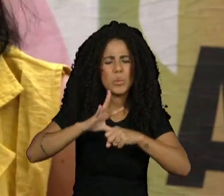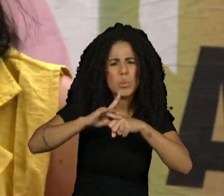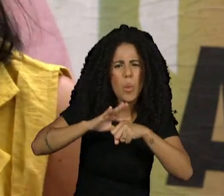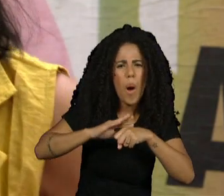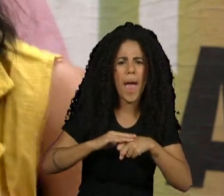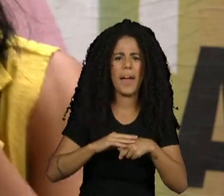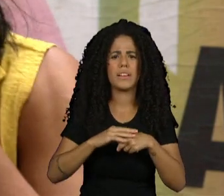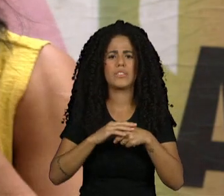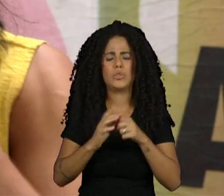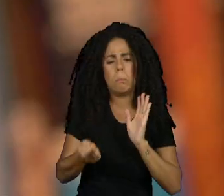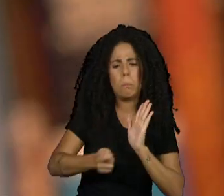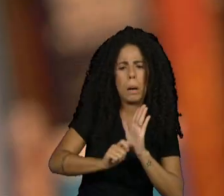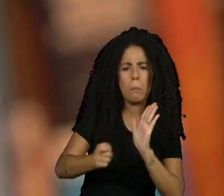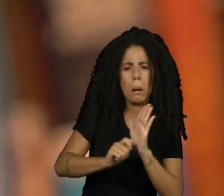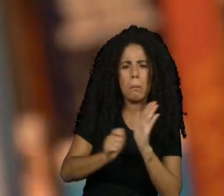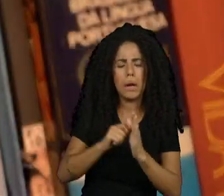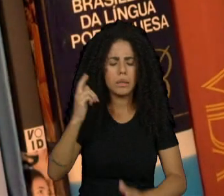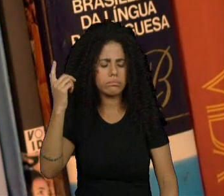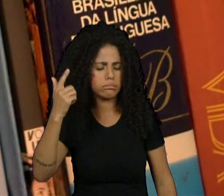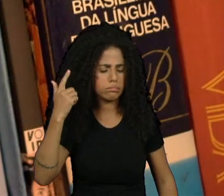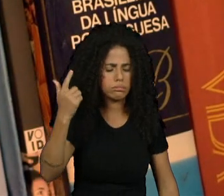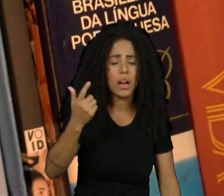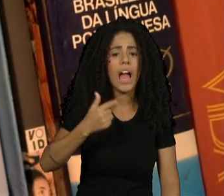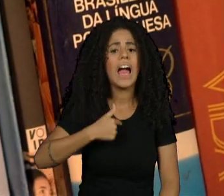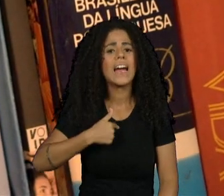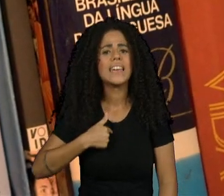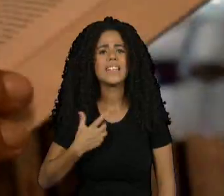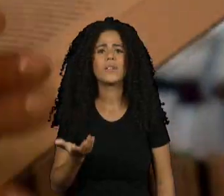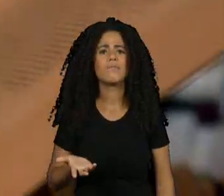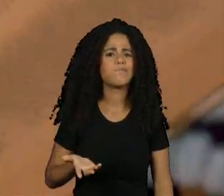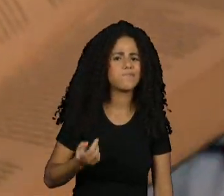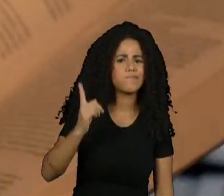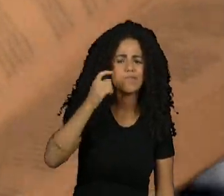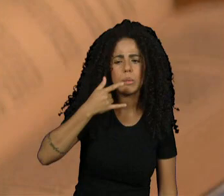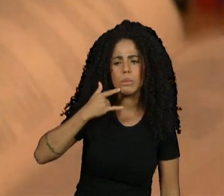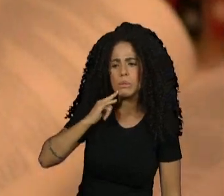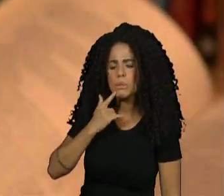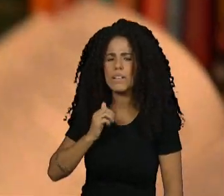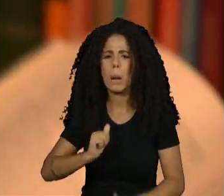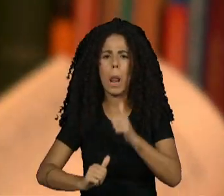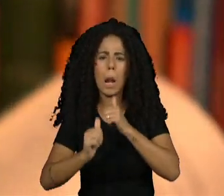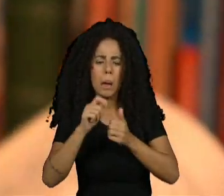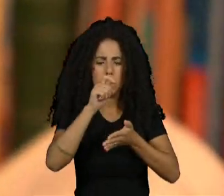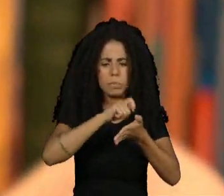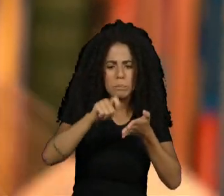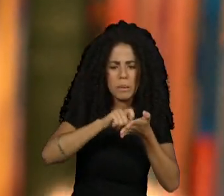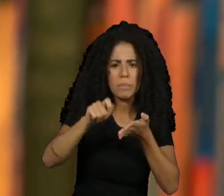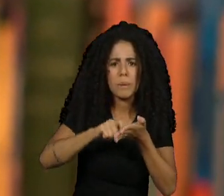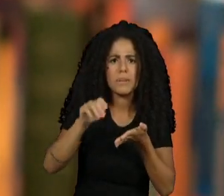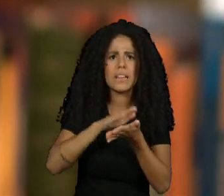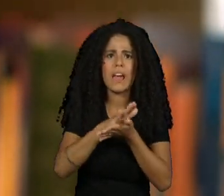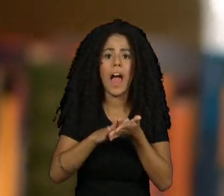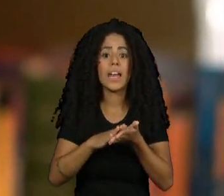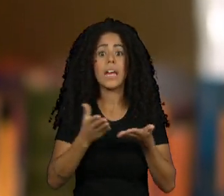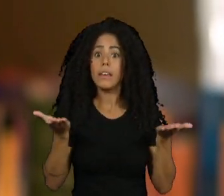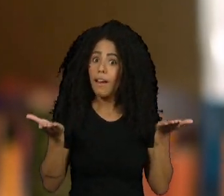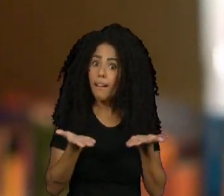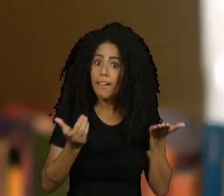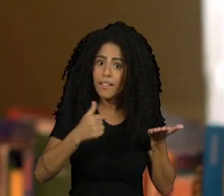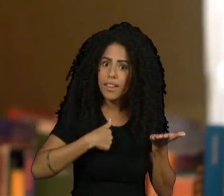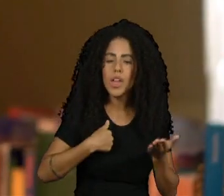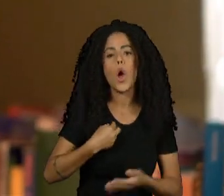Nem o meu nome eu sabia escrever. Aí botaram na escola, fui assinar meu nome, tirei todos os meus documentos,